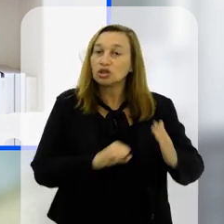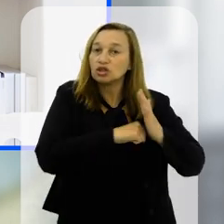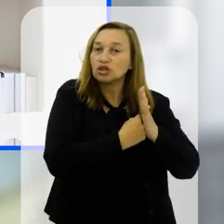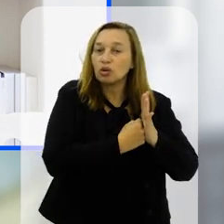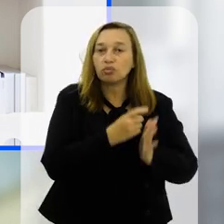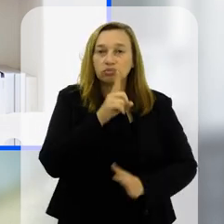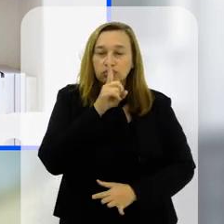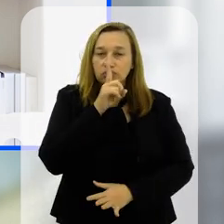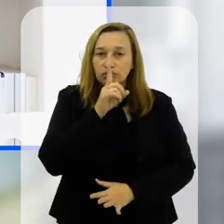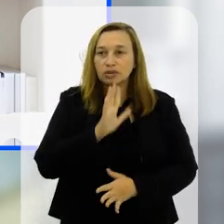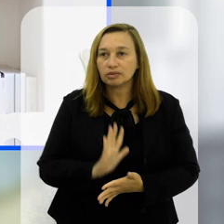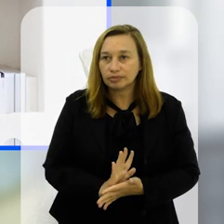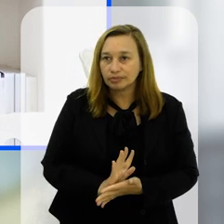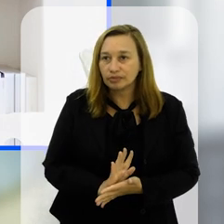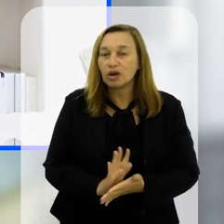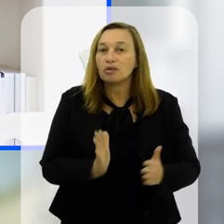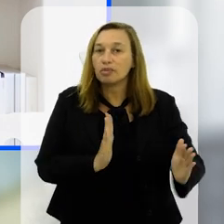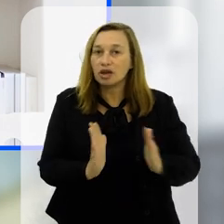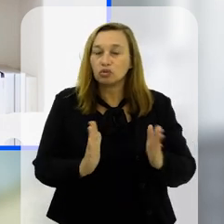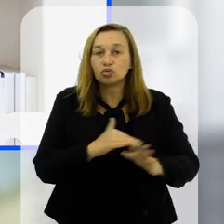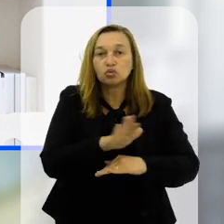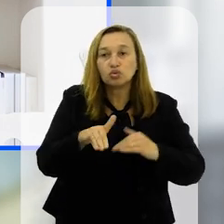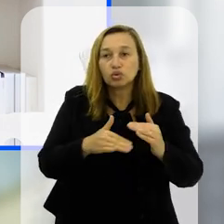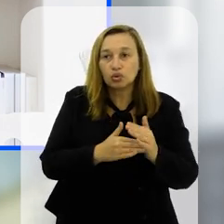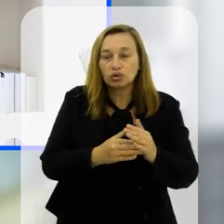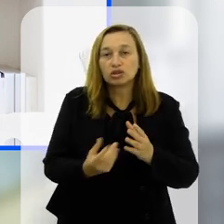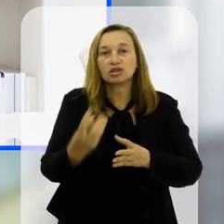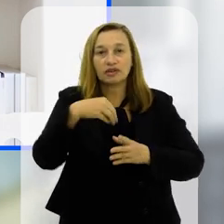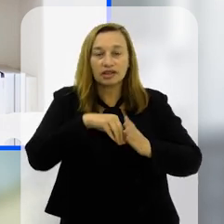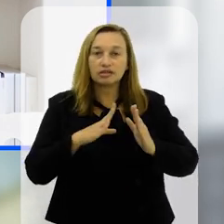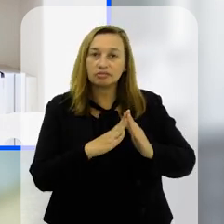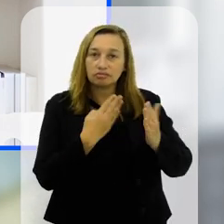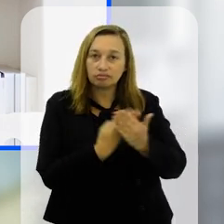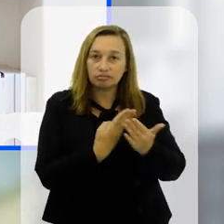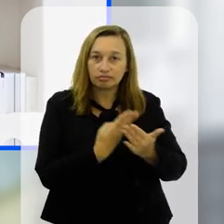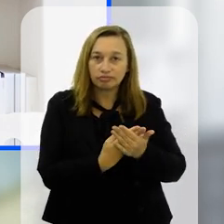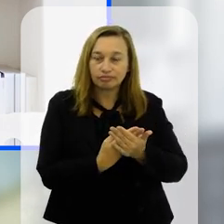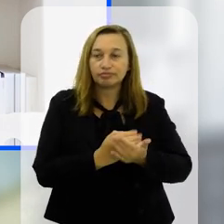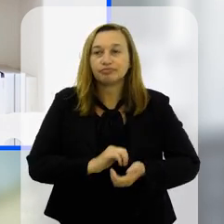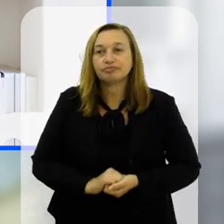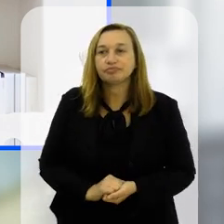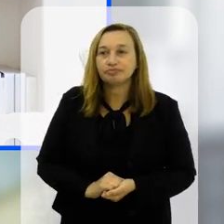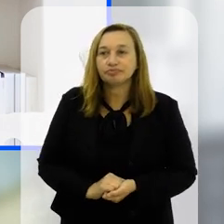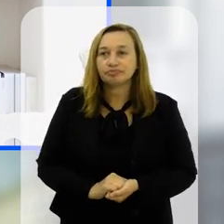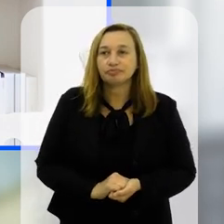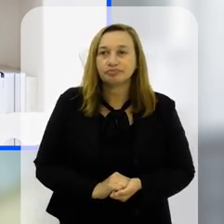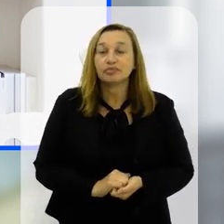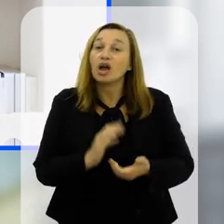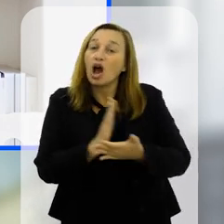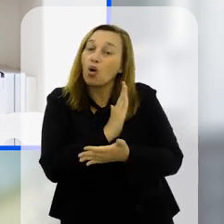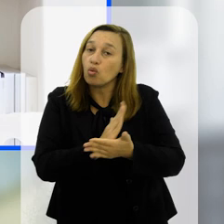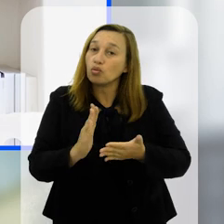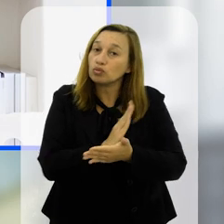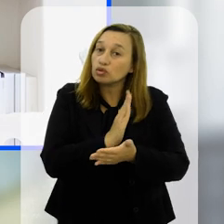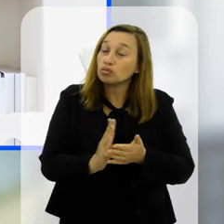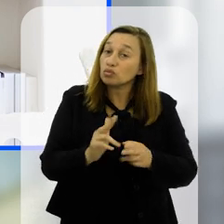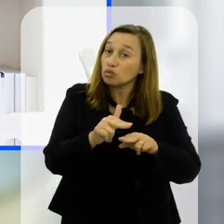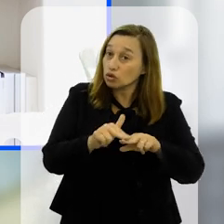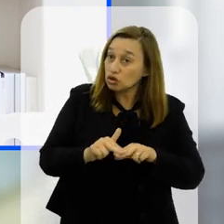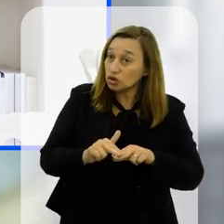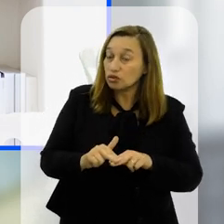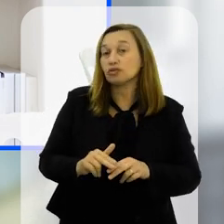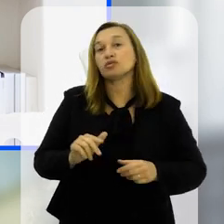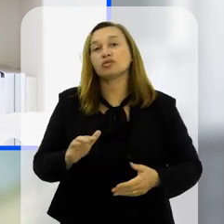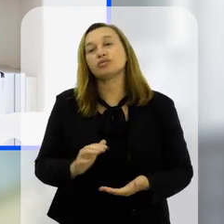ou no modo silencioso durante todo o período em que o estudante estiver na escola salvo algumas exceções